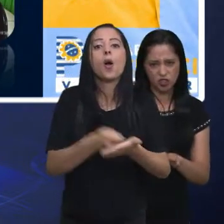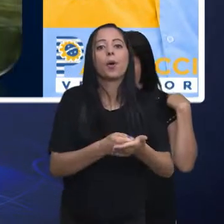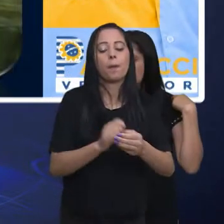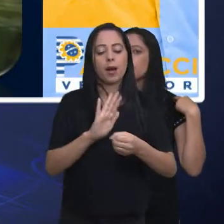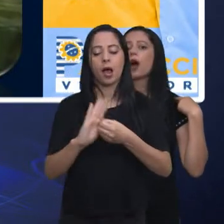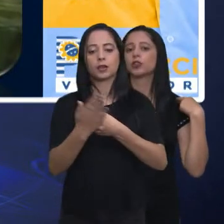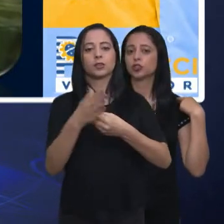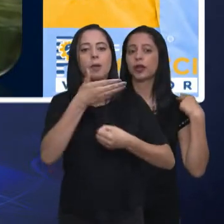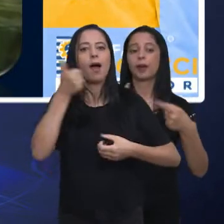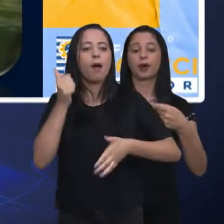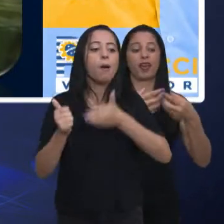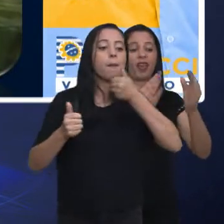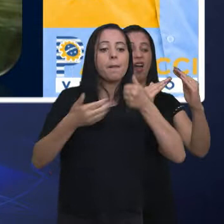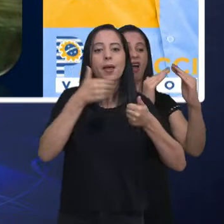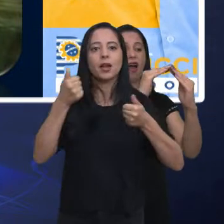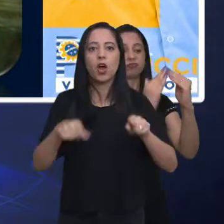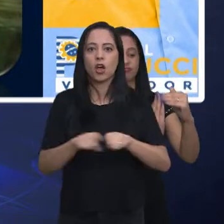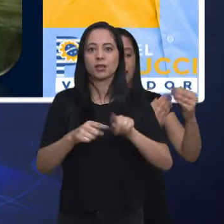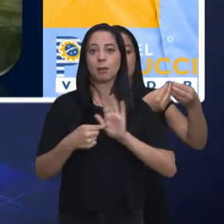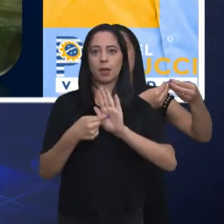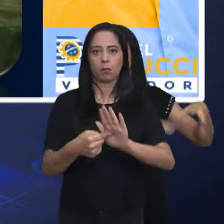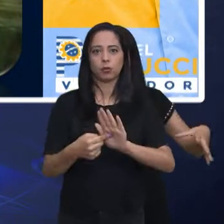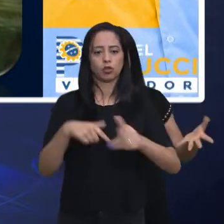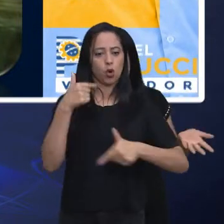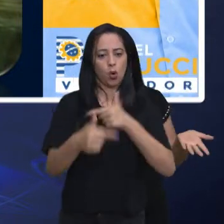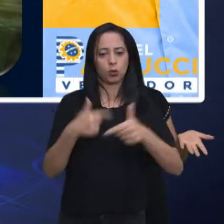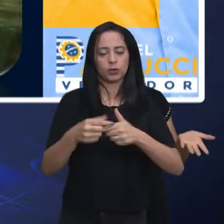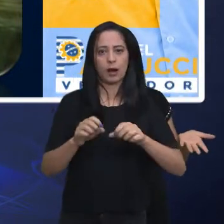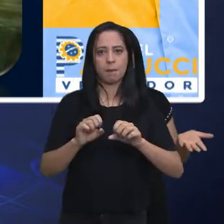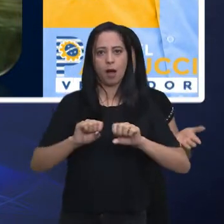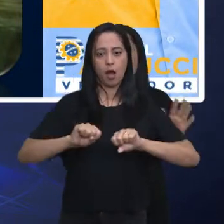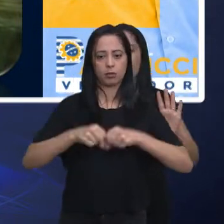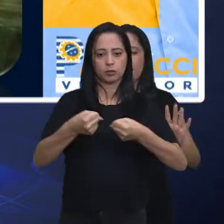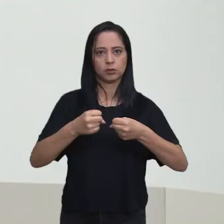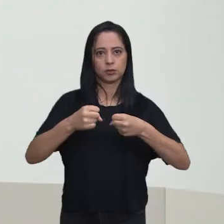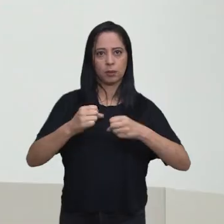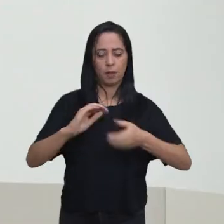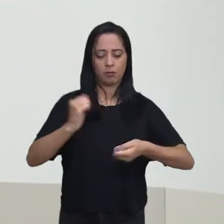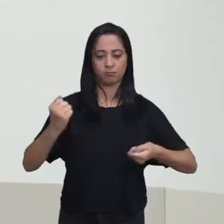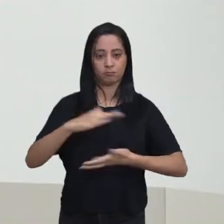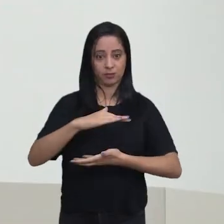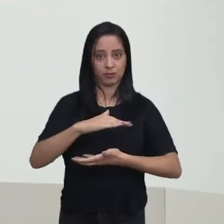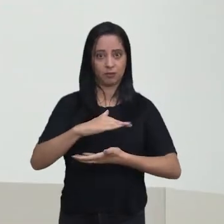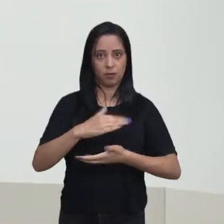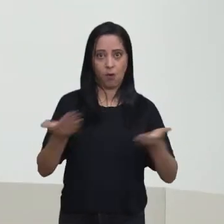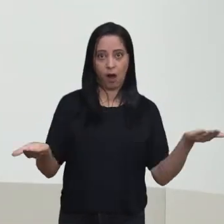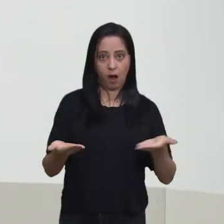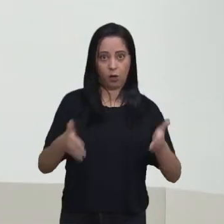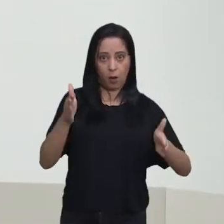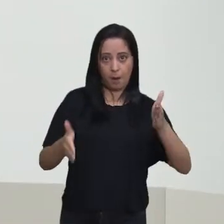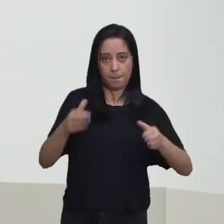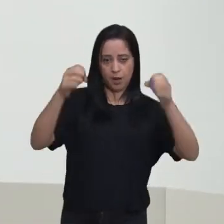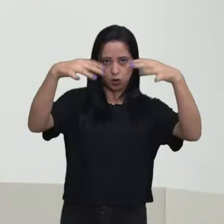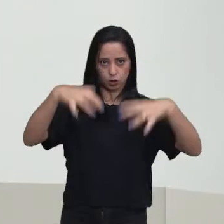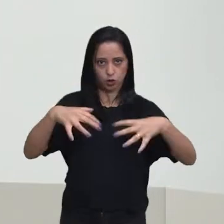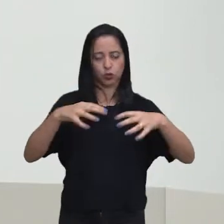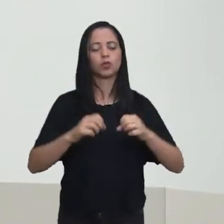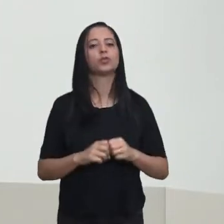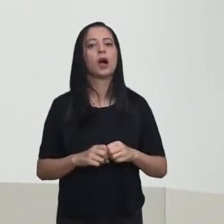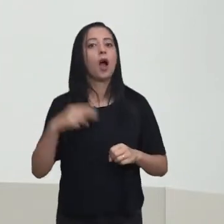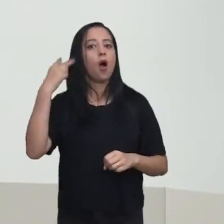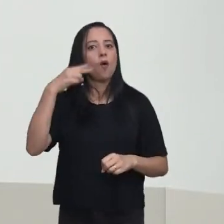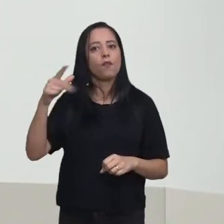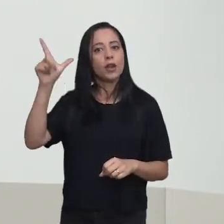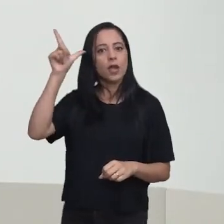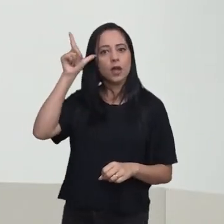bairros e também destacou o trabalho da defesa civil nessa época de chuvas. Já o vereador Lino Bispo apontou problemas